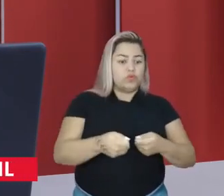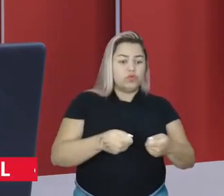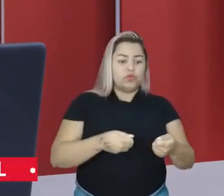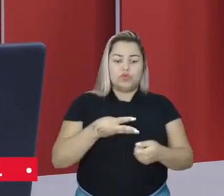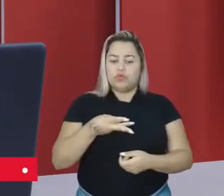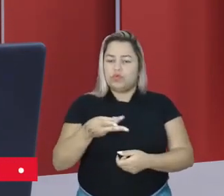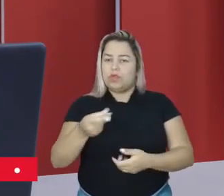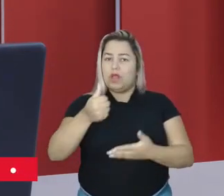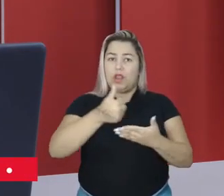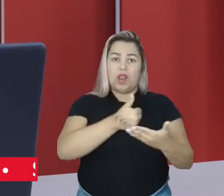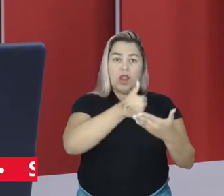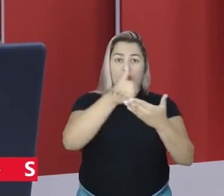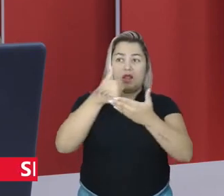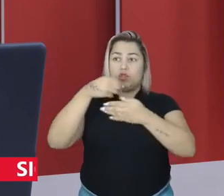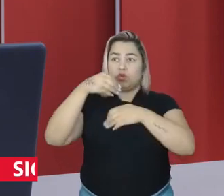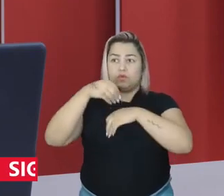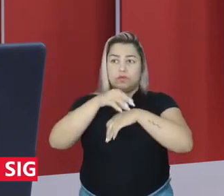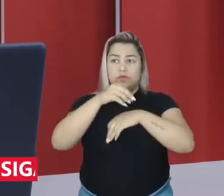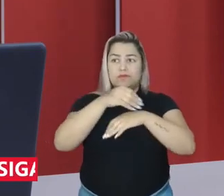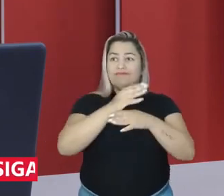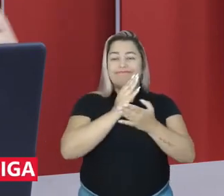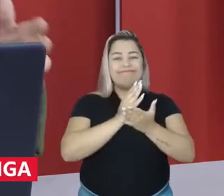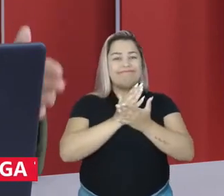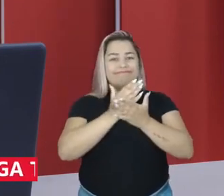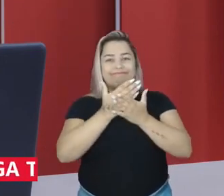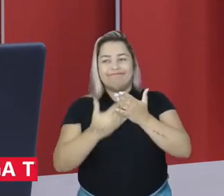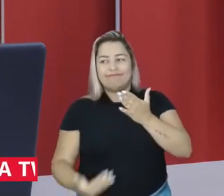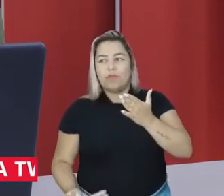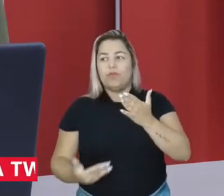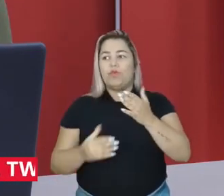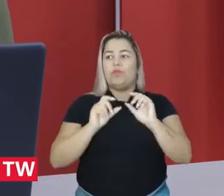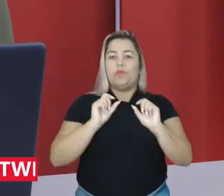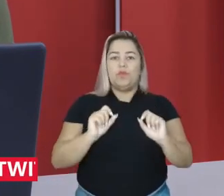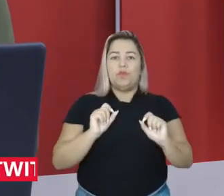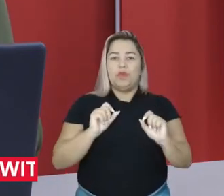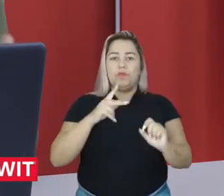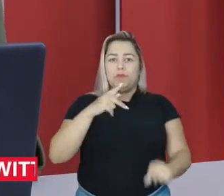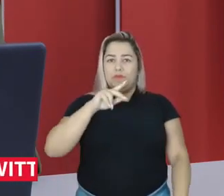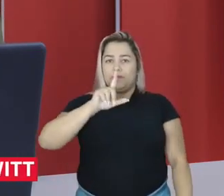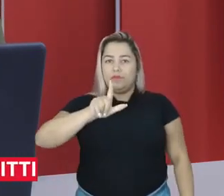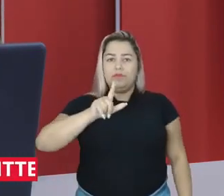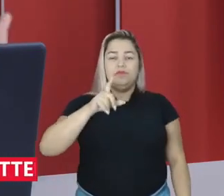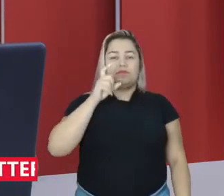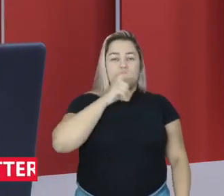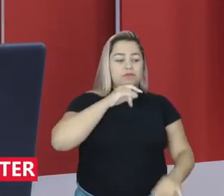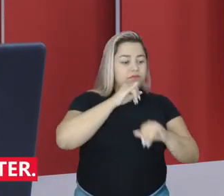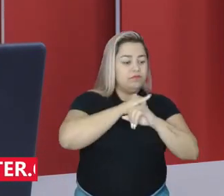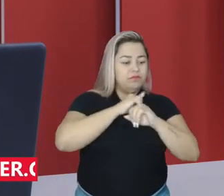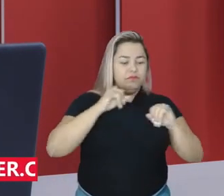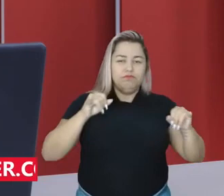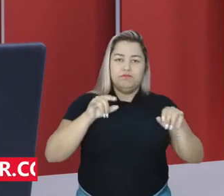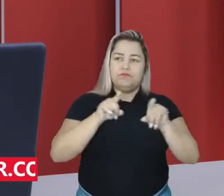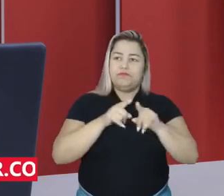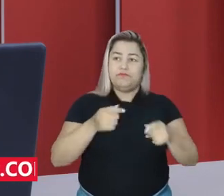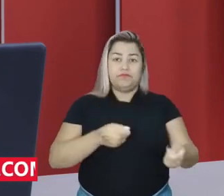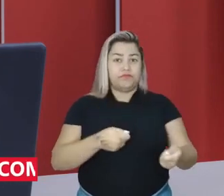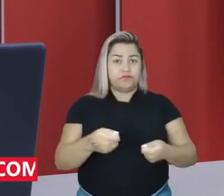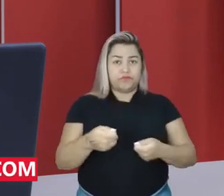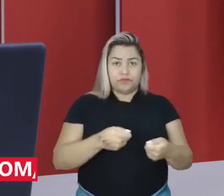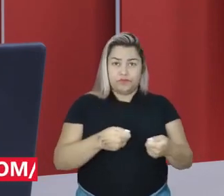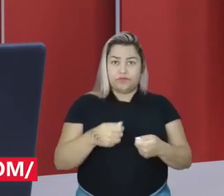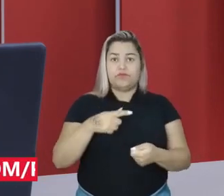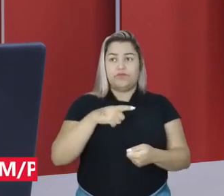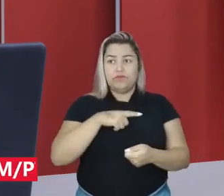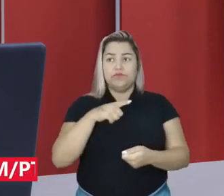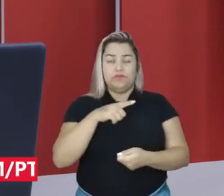de lives e conteúdos que eles derrubaram, né, todos favoráveis ao PL das fake news, mostram que eles têm esse controle, que eles têm